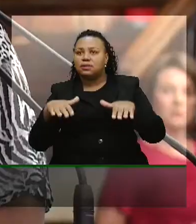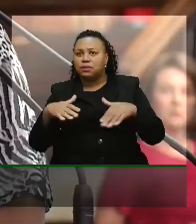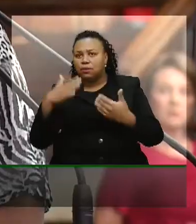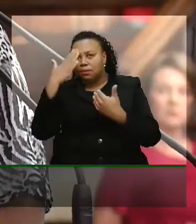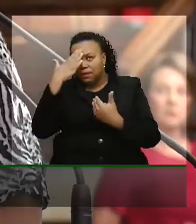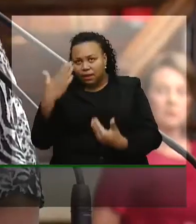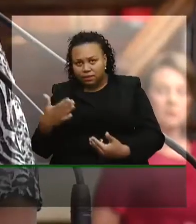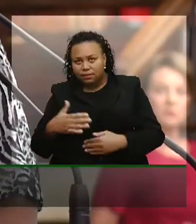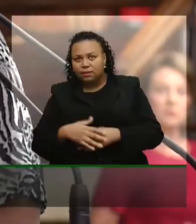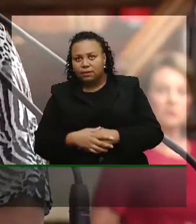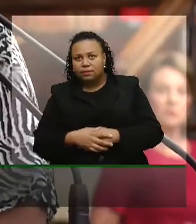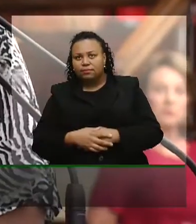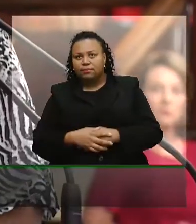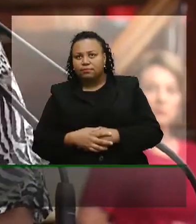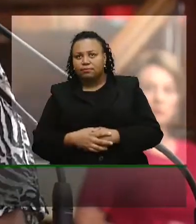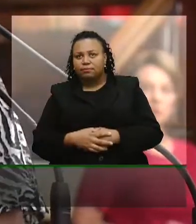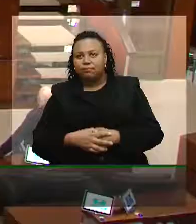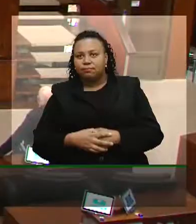Muito obrigado.